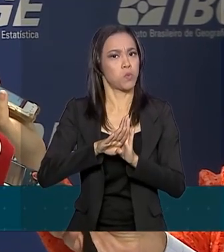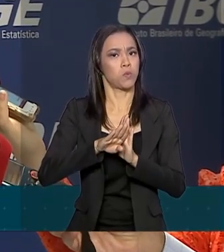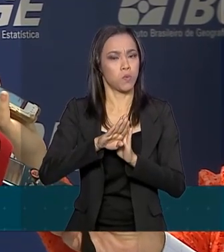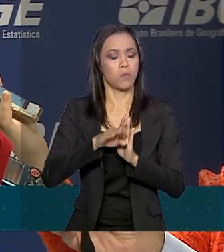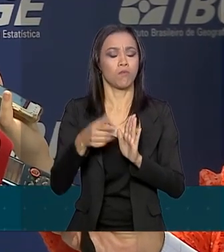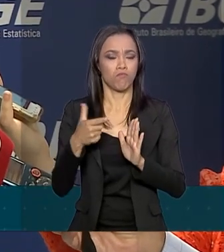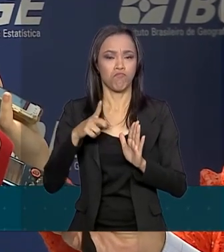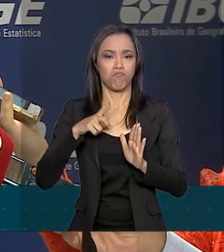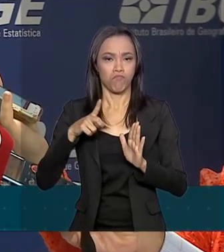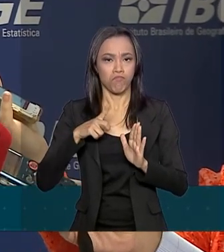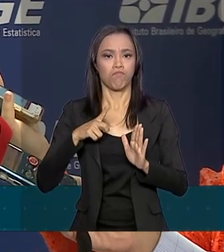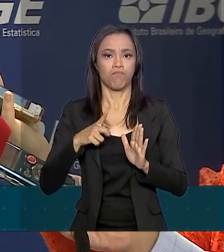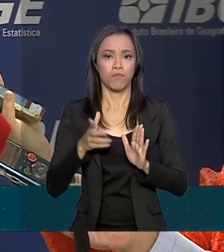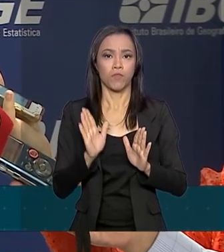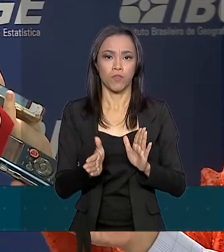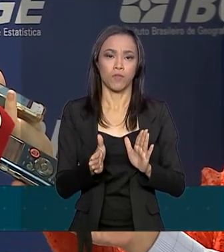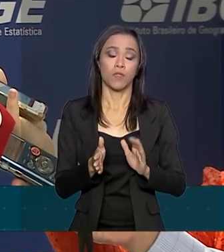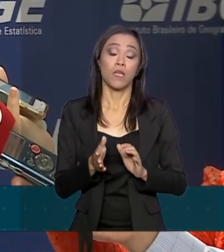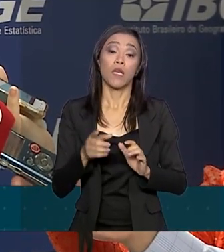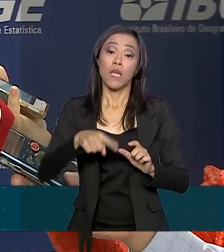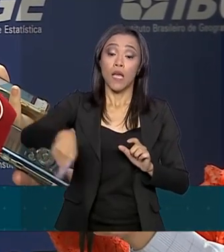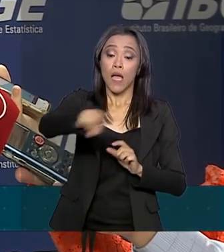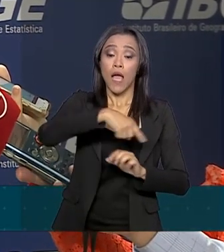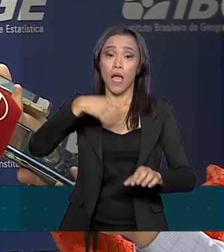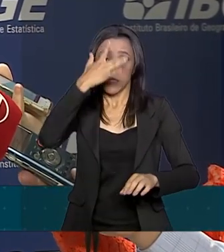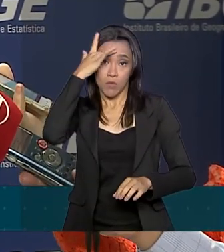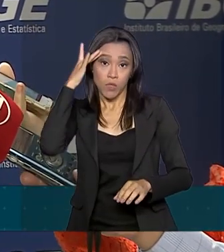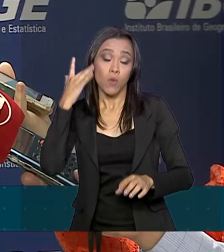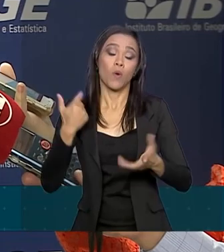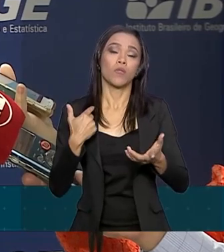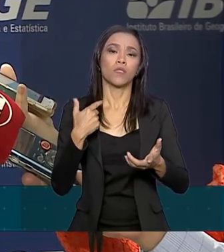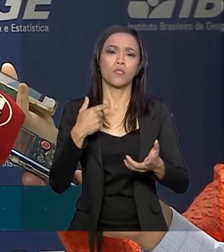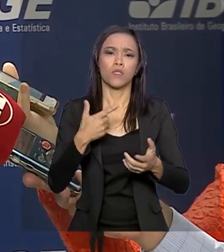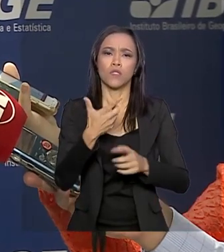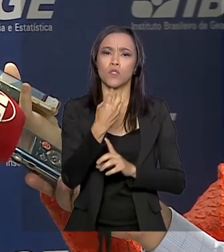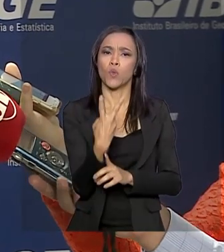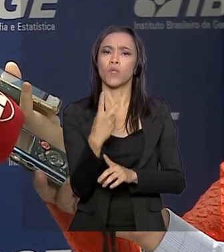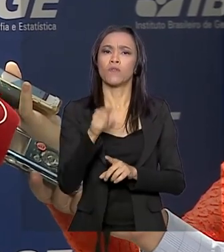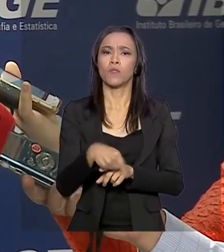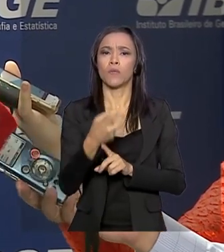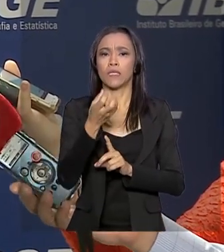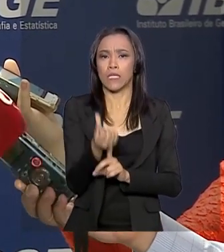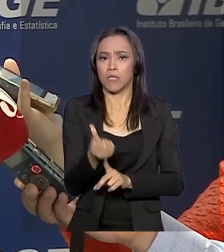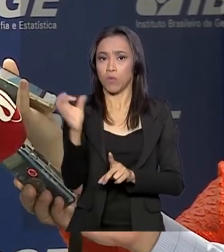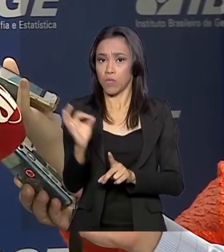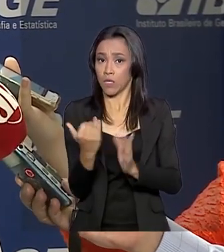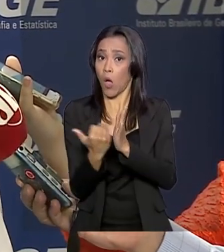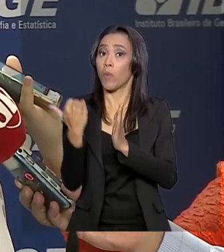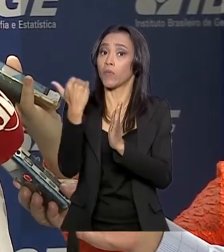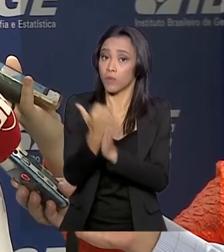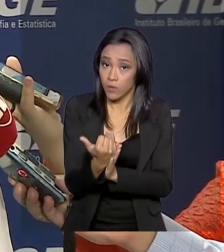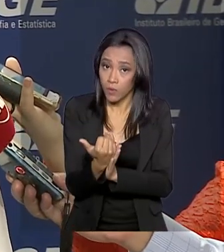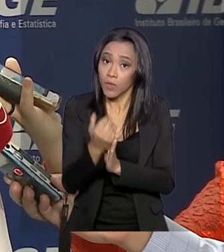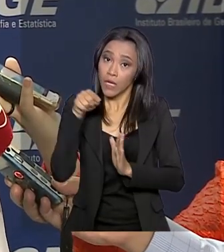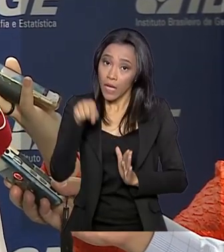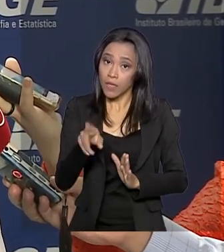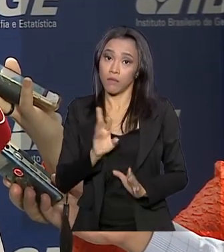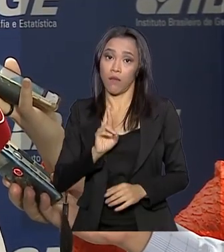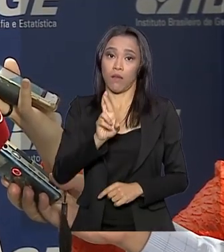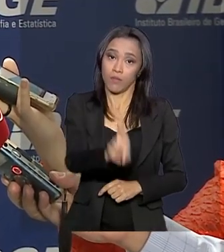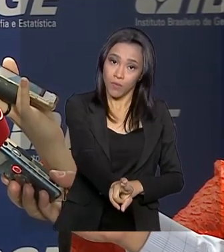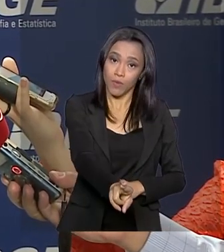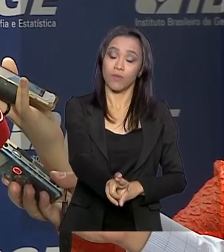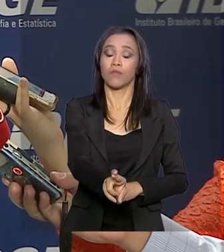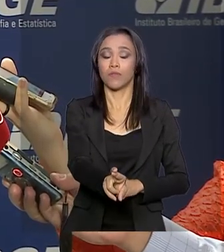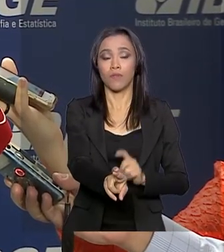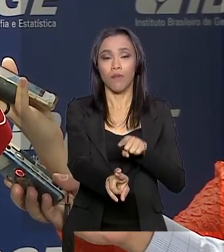volume de ocupação. A população ocupada cresceu no ano 2,6%. Esse é o maior